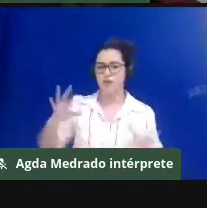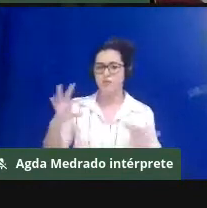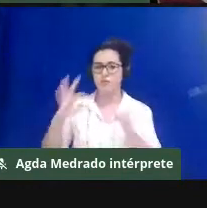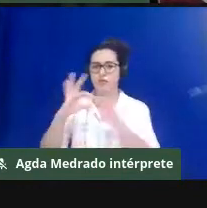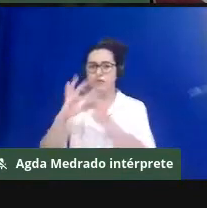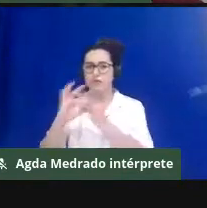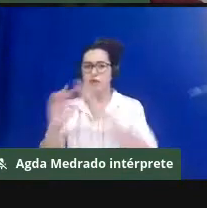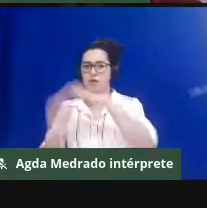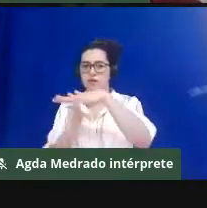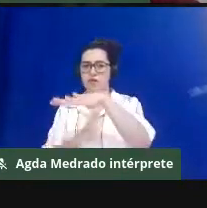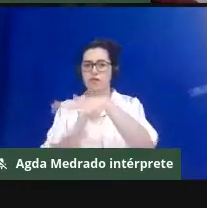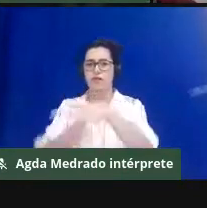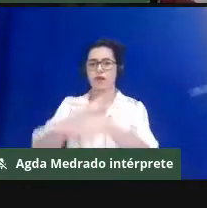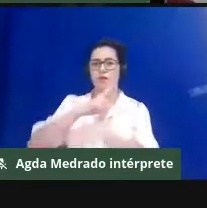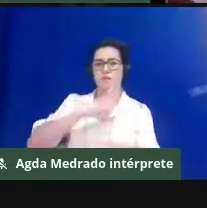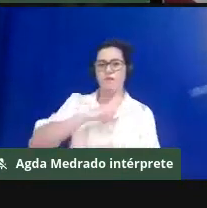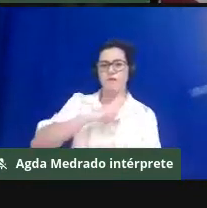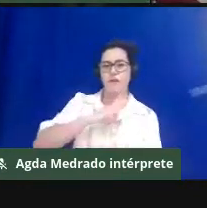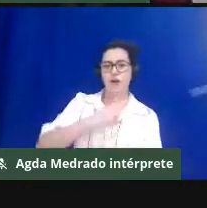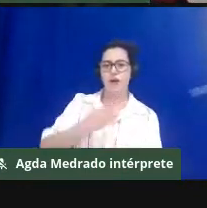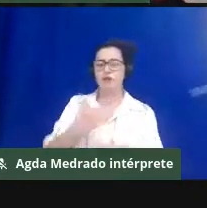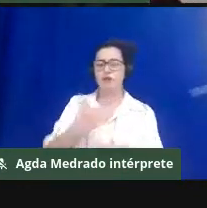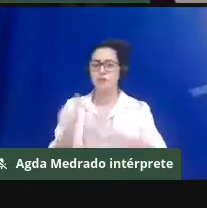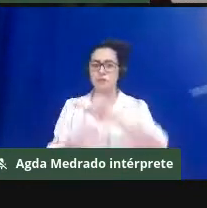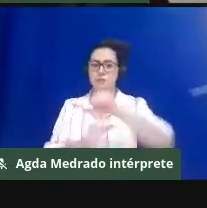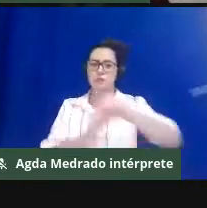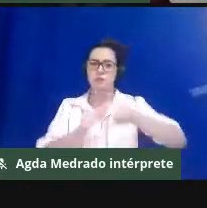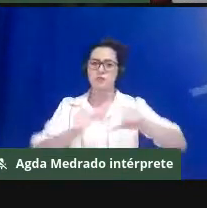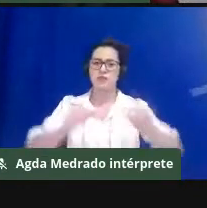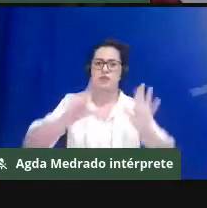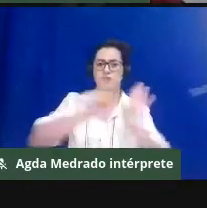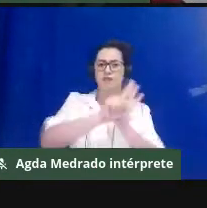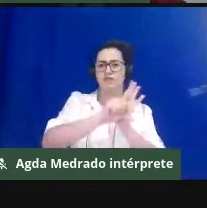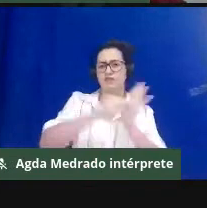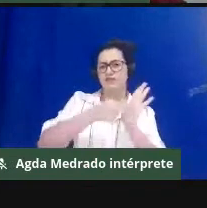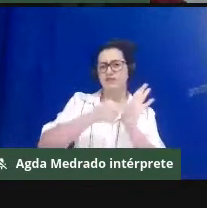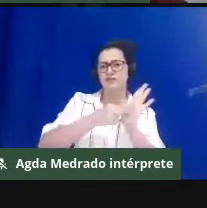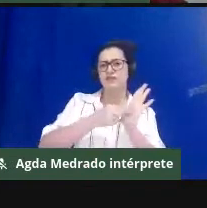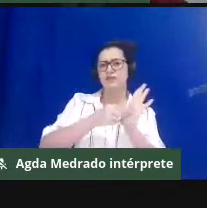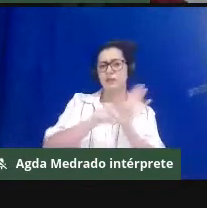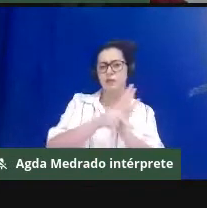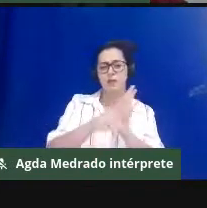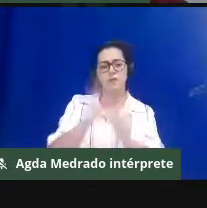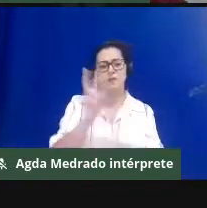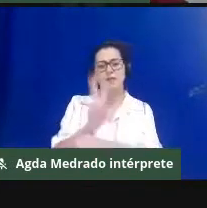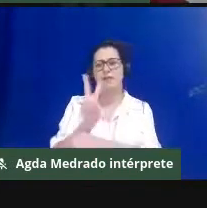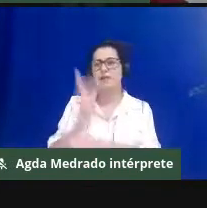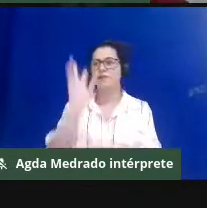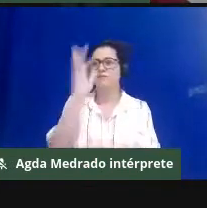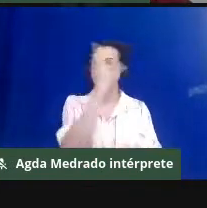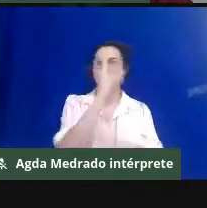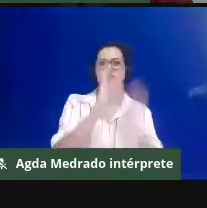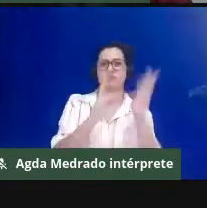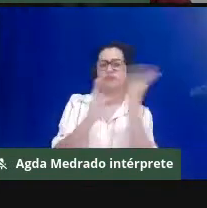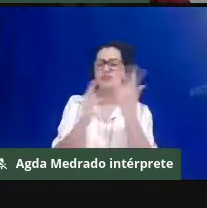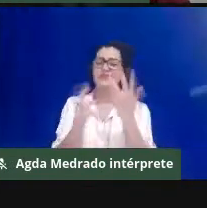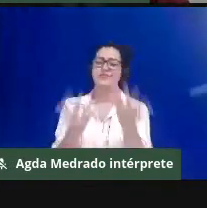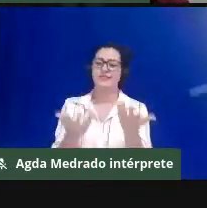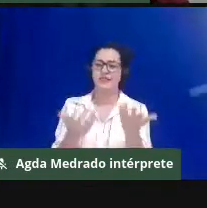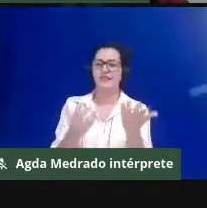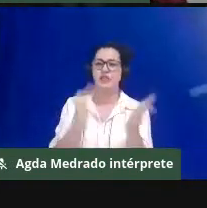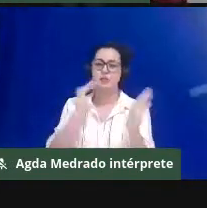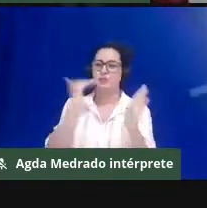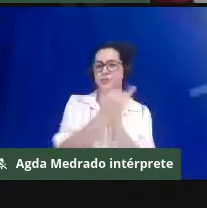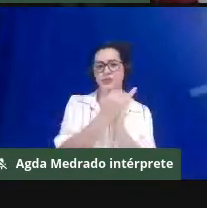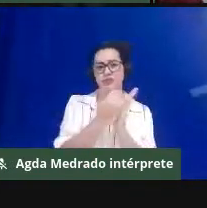através da mudança de legislação, tanto ambiental, quanto de legislação de acesso à terra para a garantia desses grandes